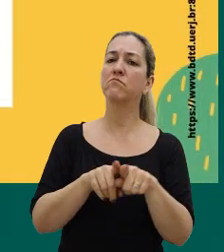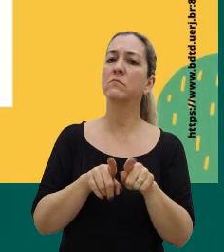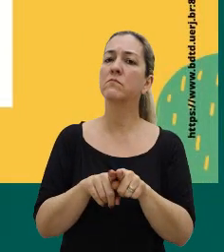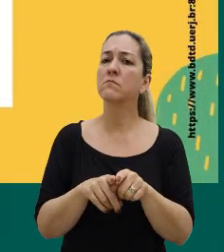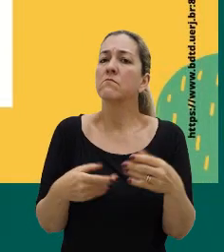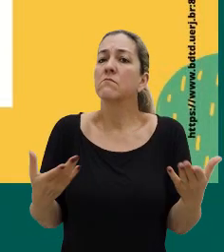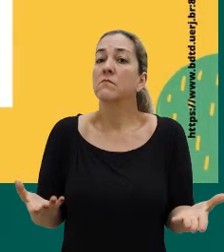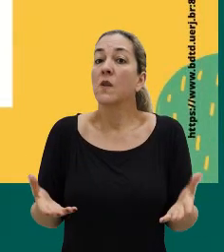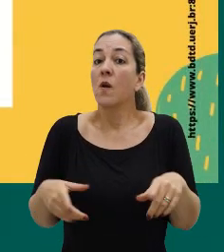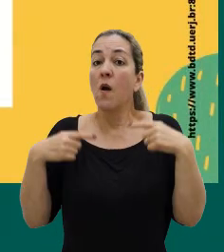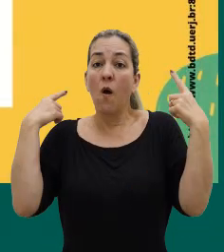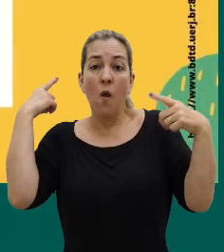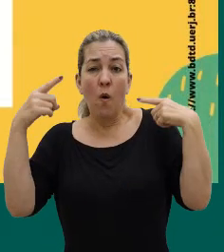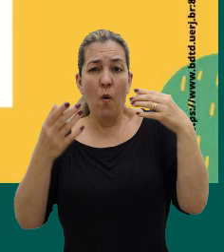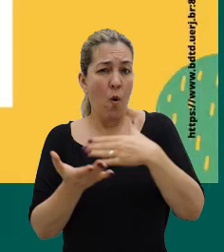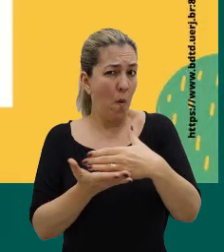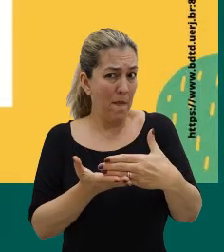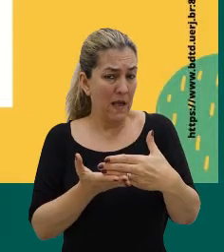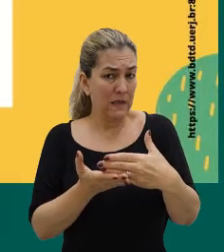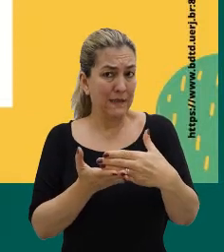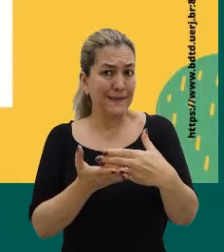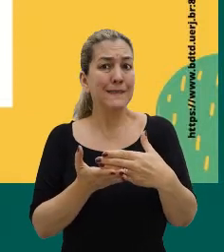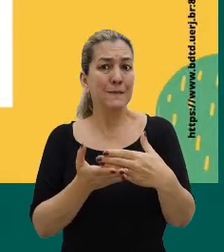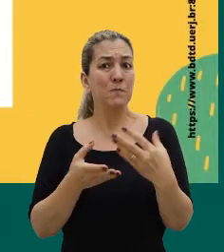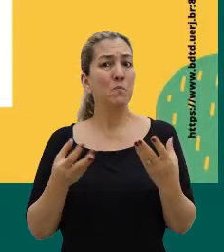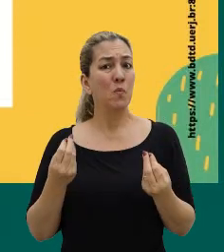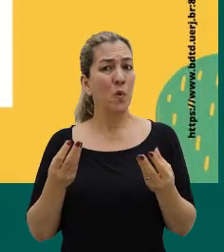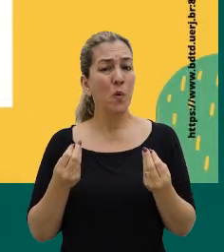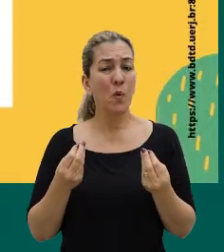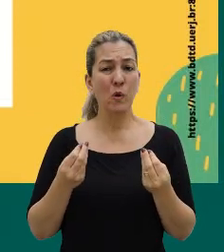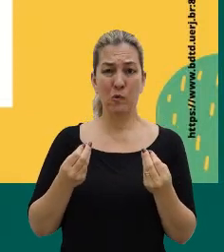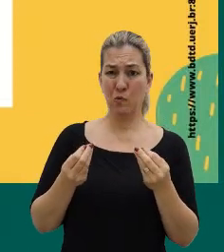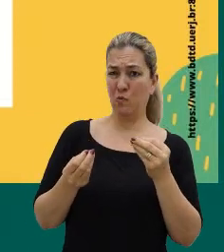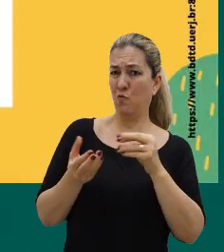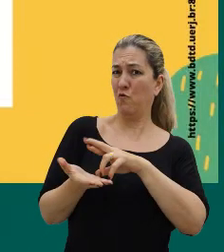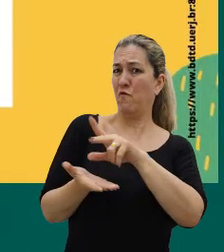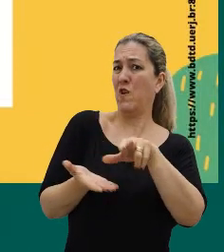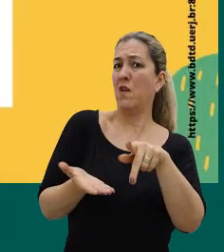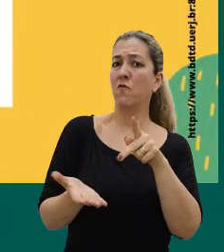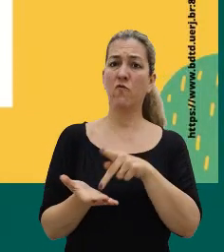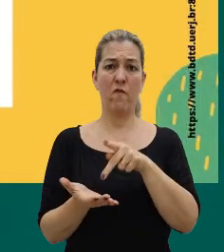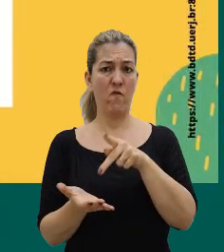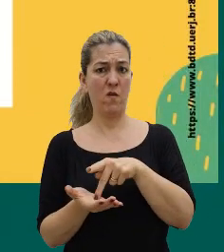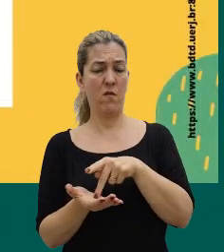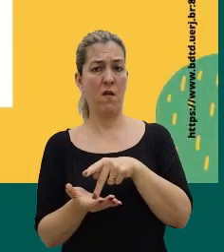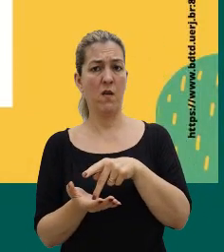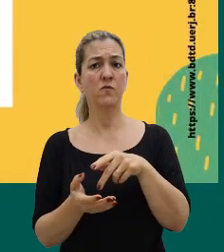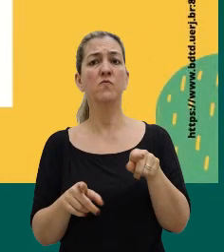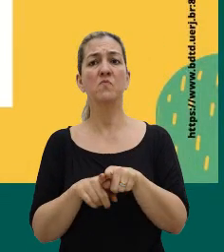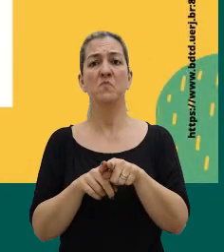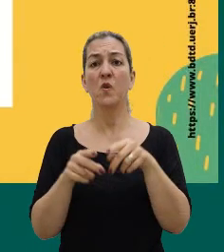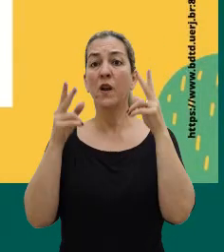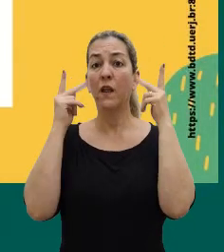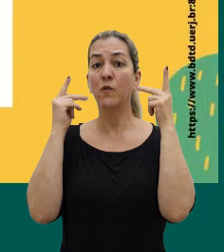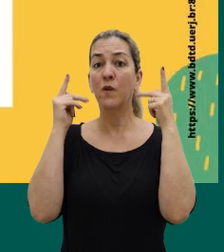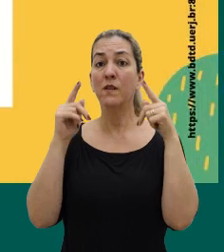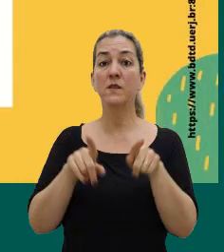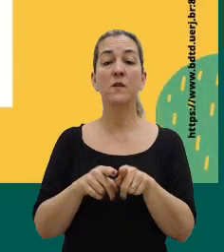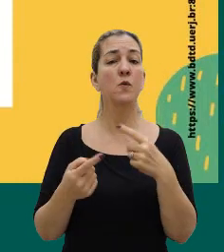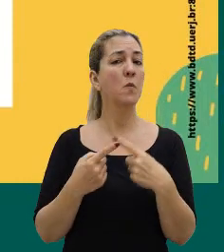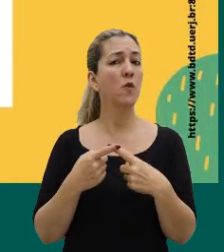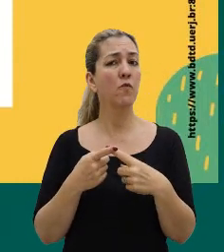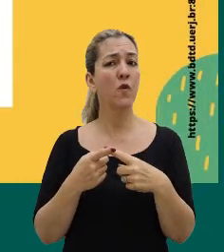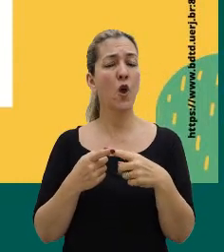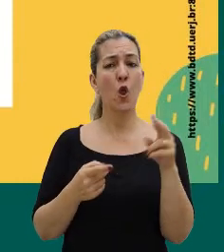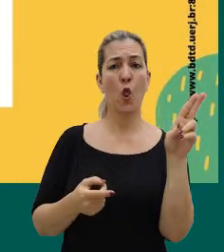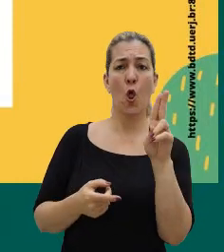quando a loucura, ela começa a parecer muito dissonante da realidade, ela acaba ficando naturalizada porque a gente fica